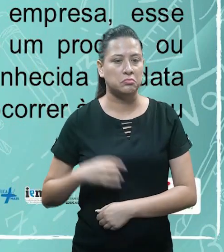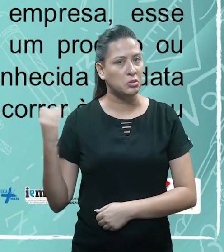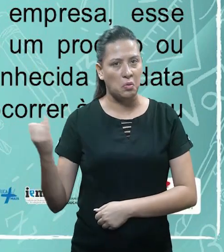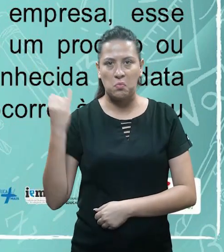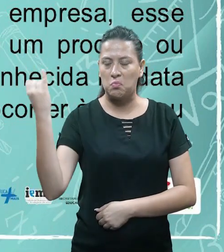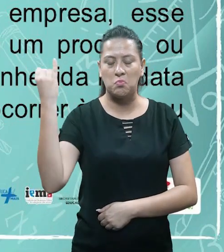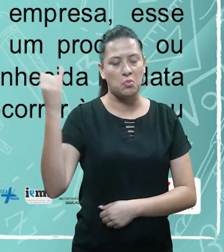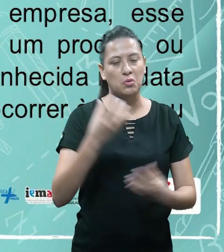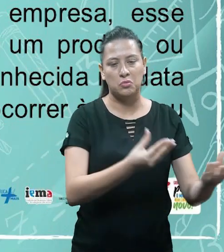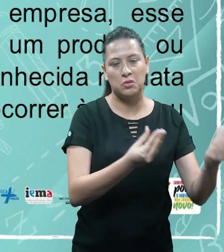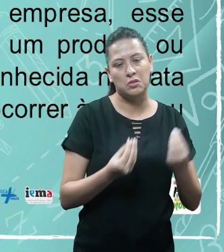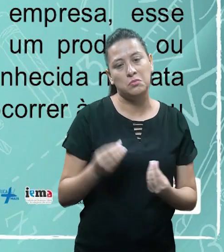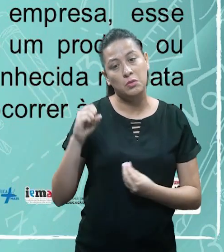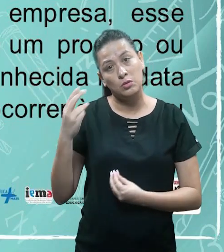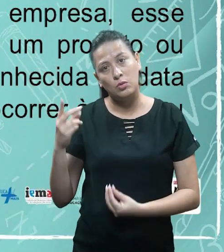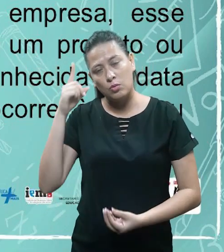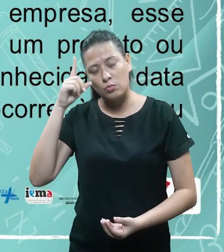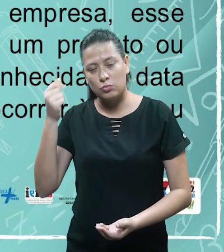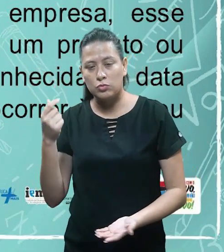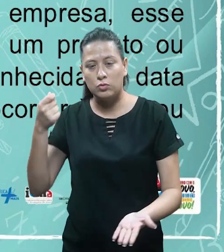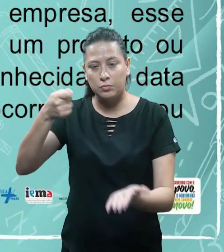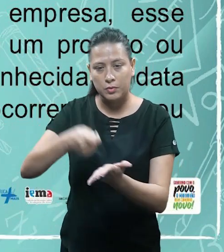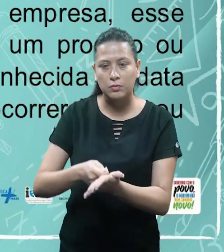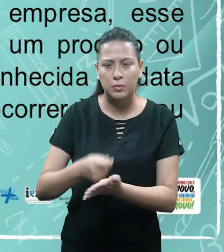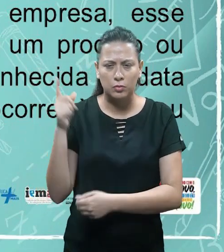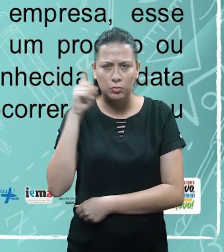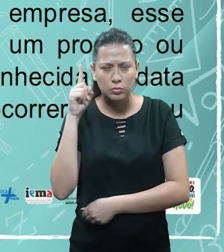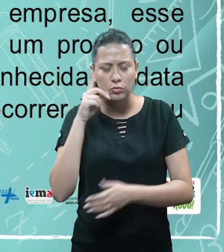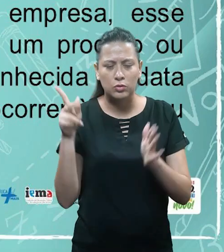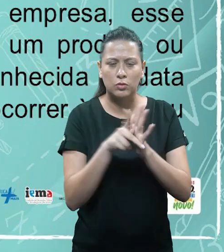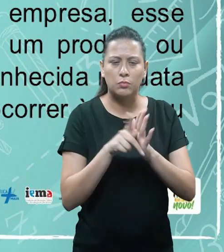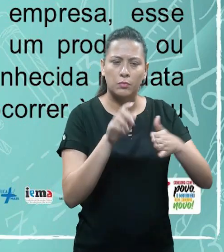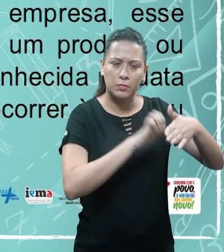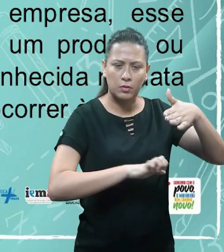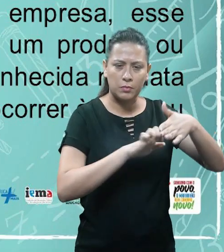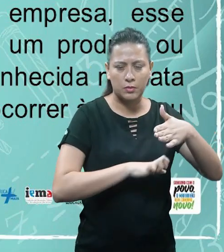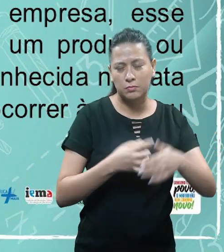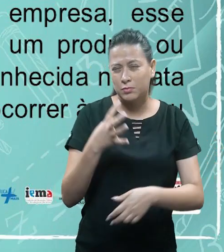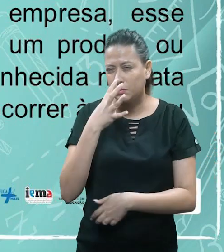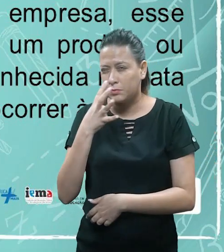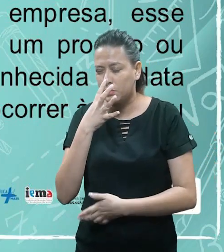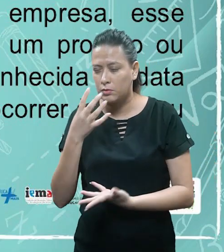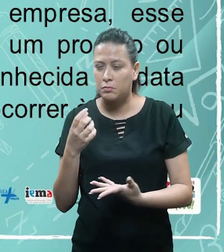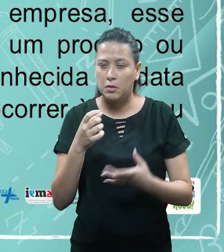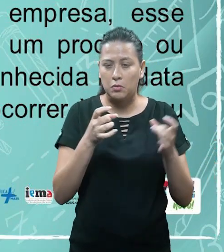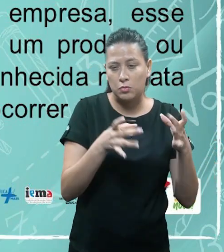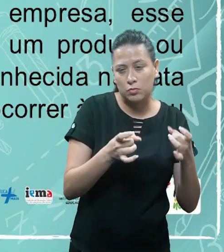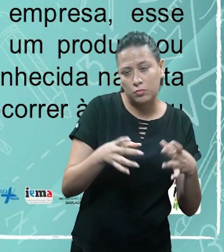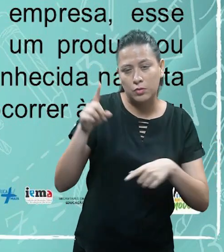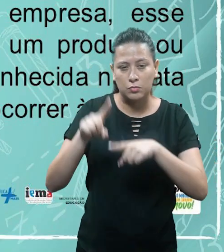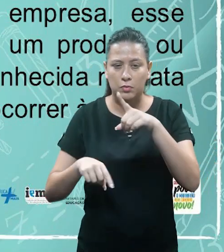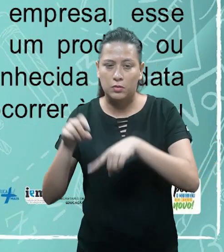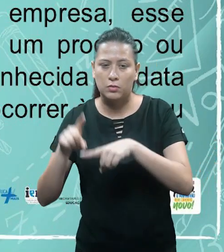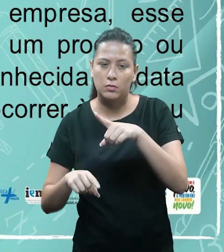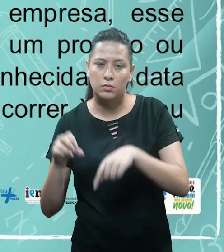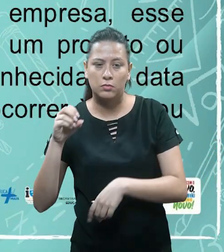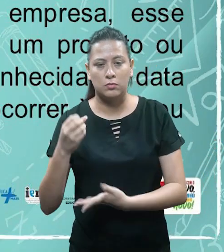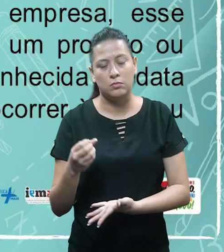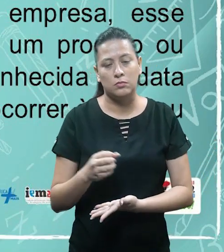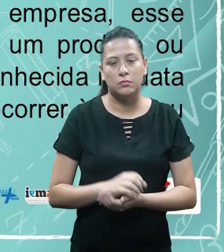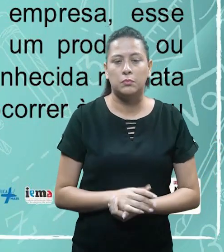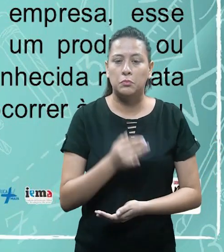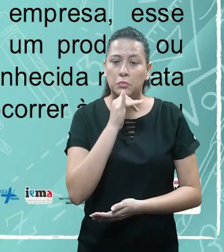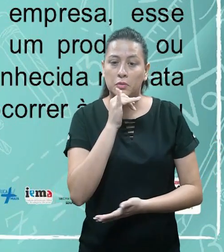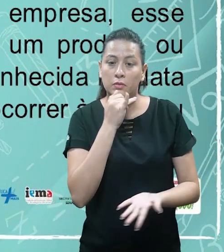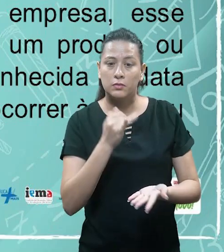pagamento. No dia a dia da empresa, esse princípio deve ser observado quando se vende um produto ou mercadoria, por exemplo. A receita deve